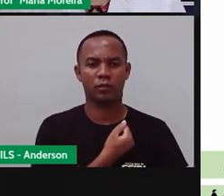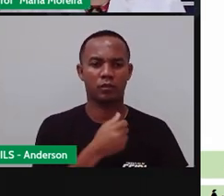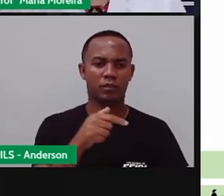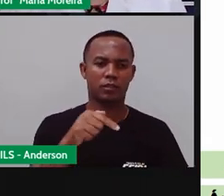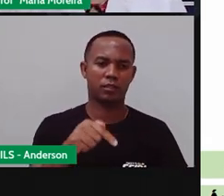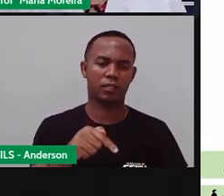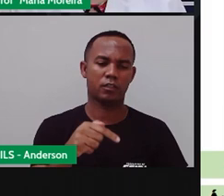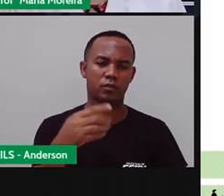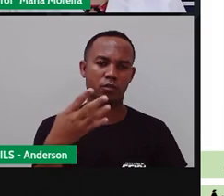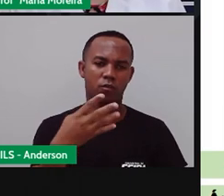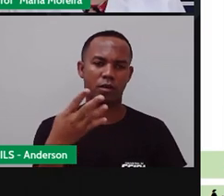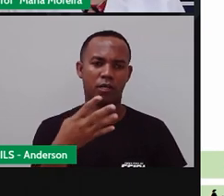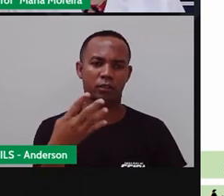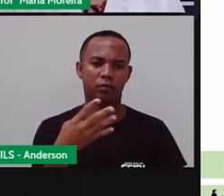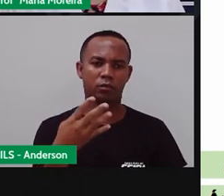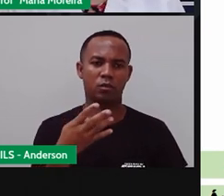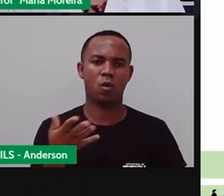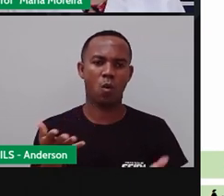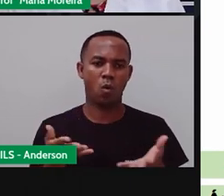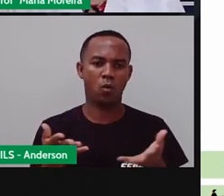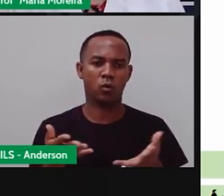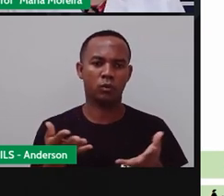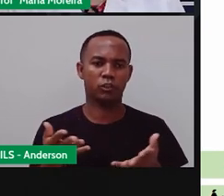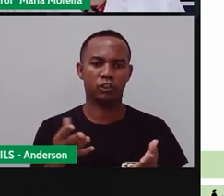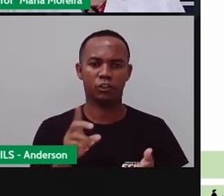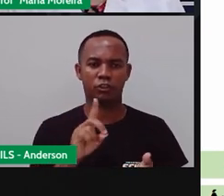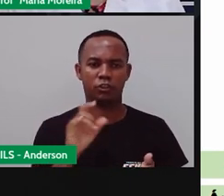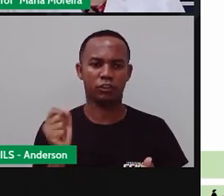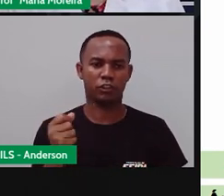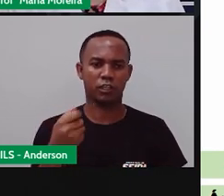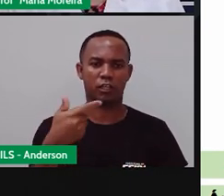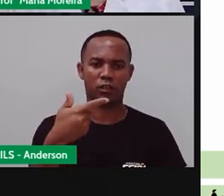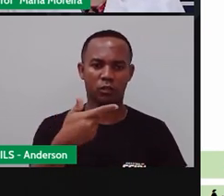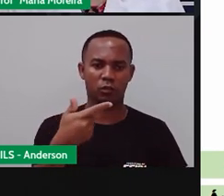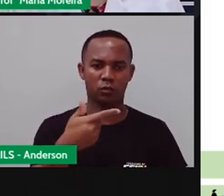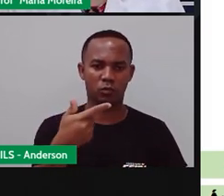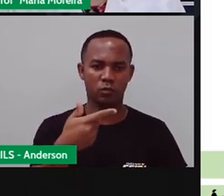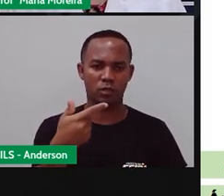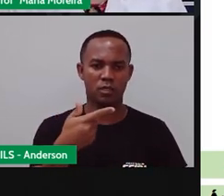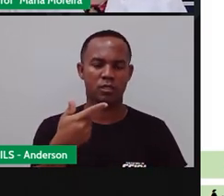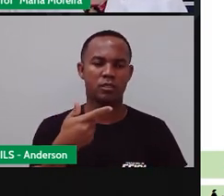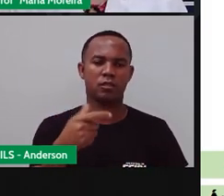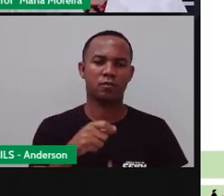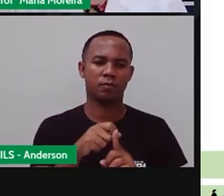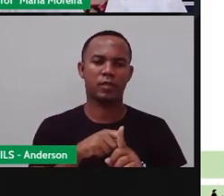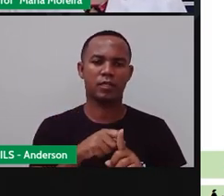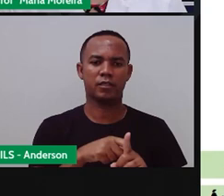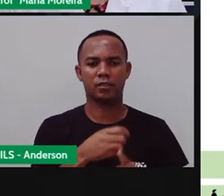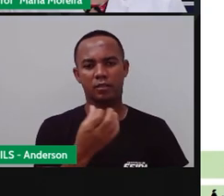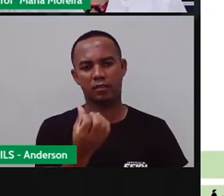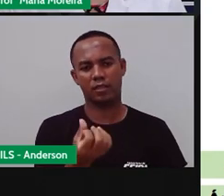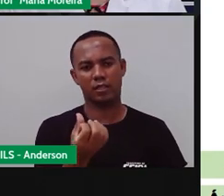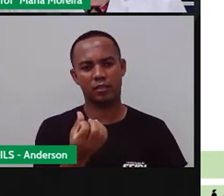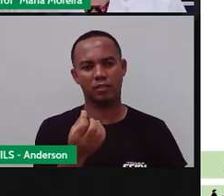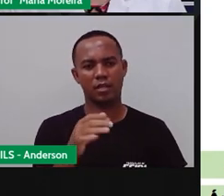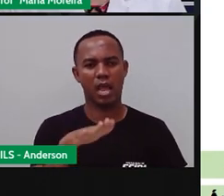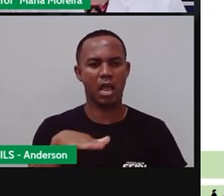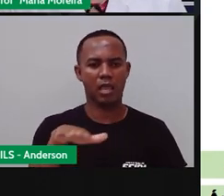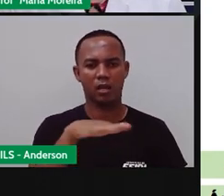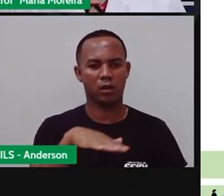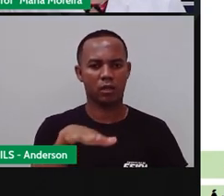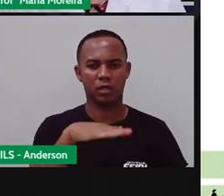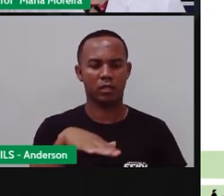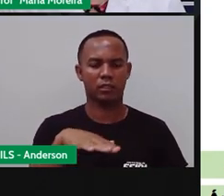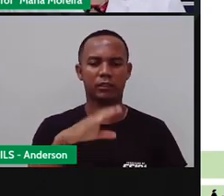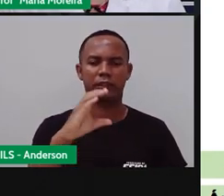hoje que dia? Dia 2 do mês 6 de 2021. Nossa área de conhecimento interdisciplinar,